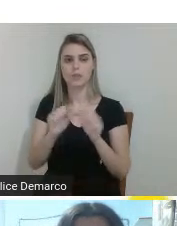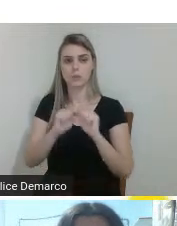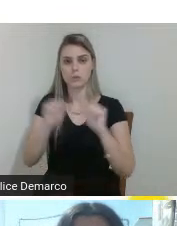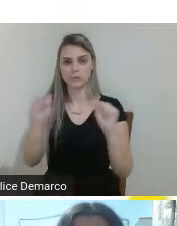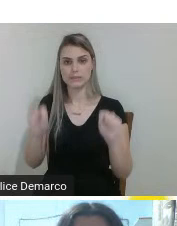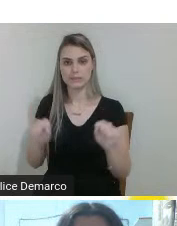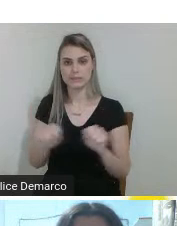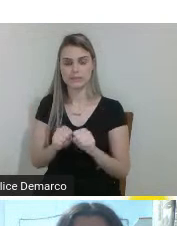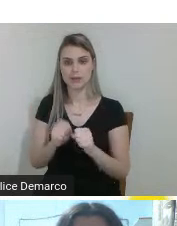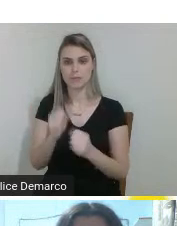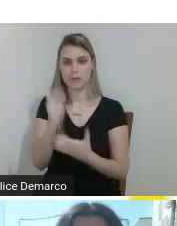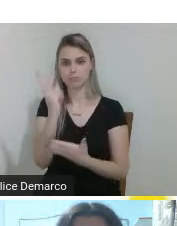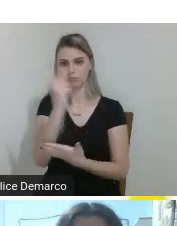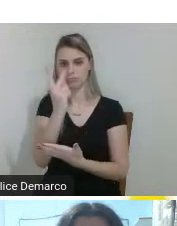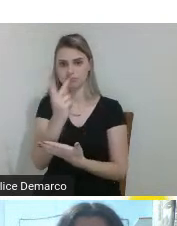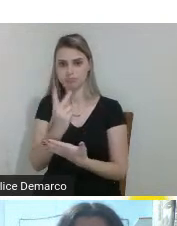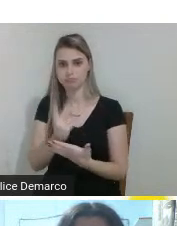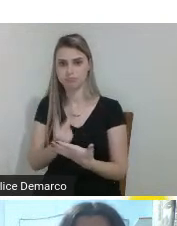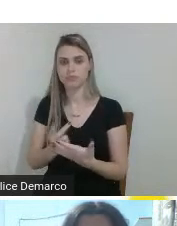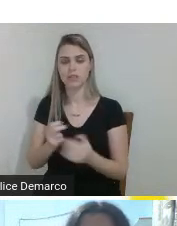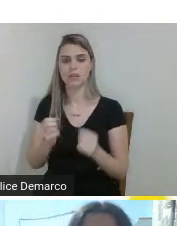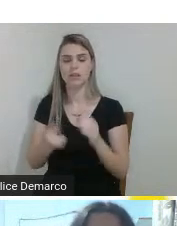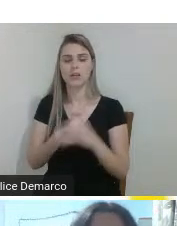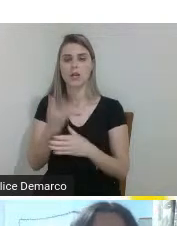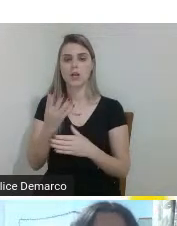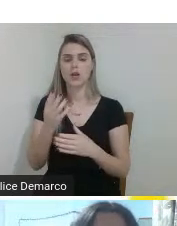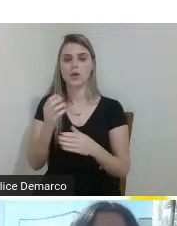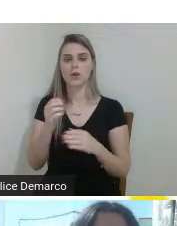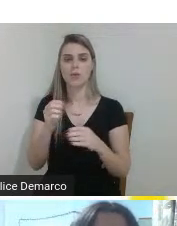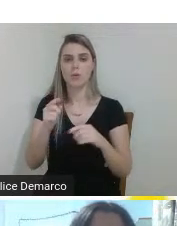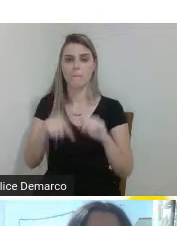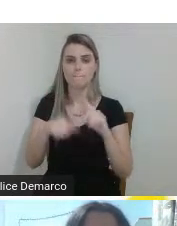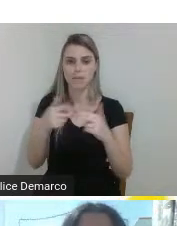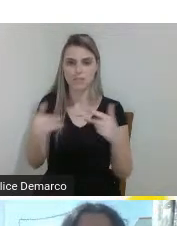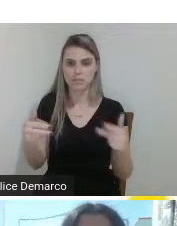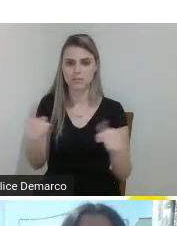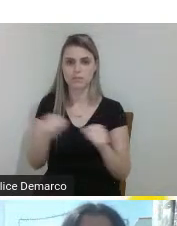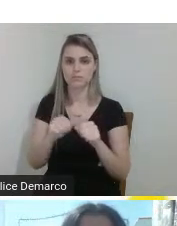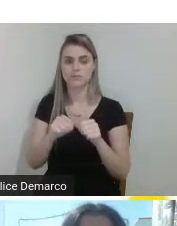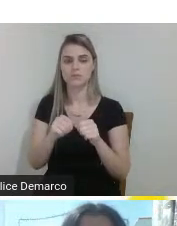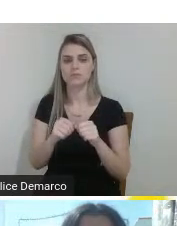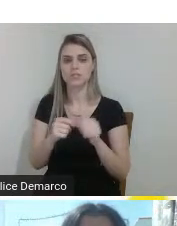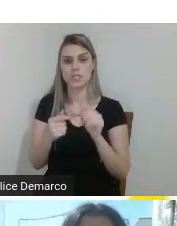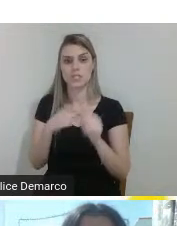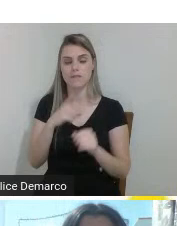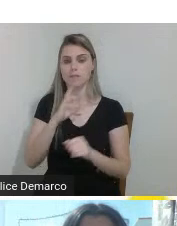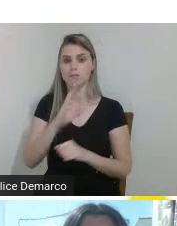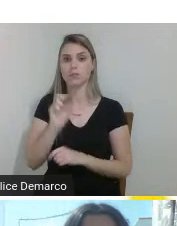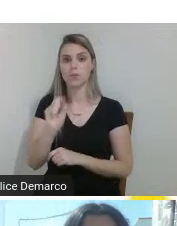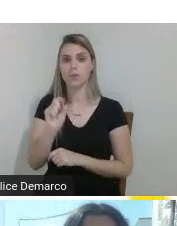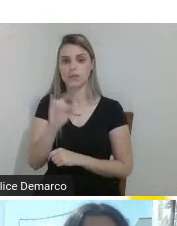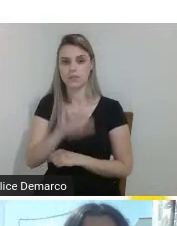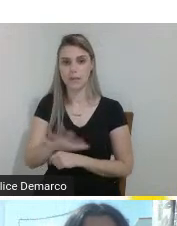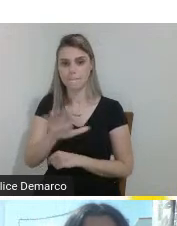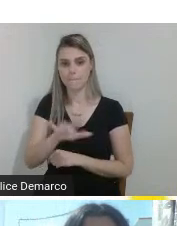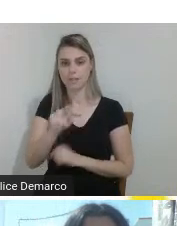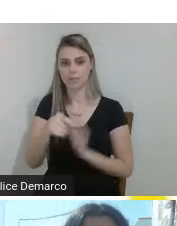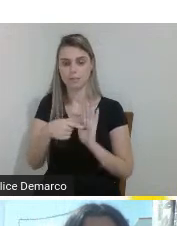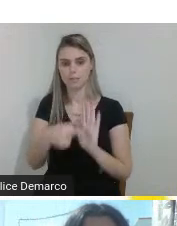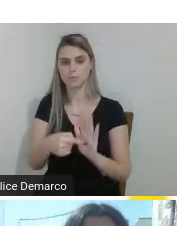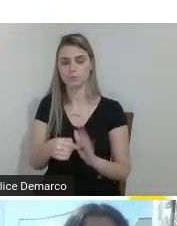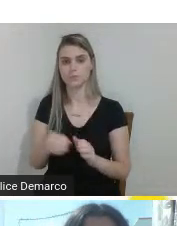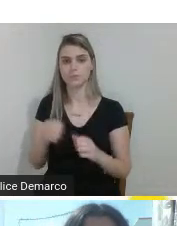nele foram projetadas todas as peças que a gente obteve o seguinte resultado então nessa imagem aqui a gente tem o conjunto todo